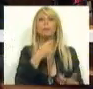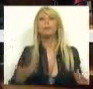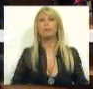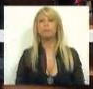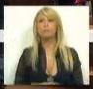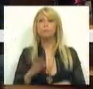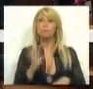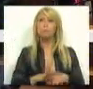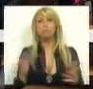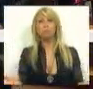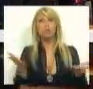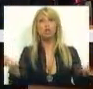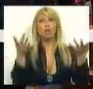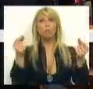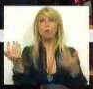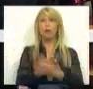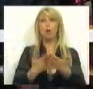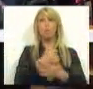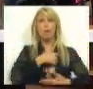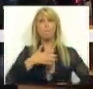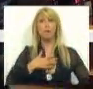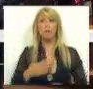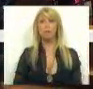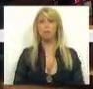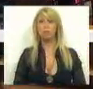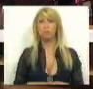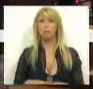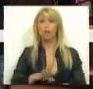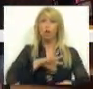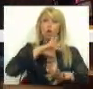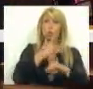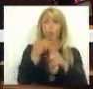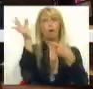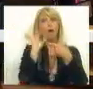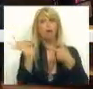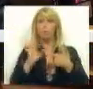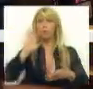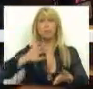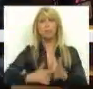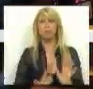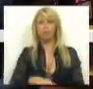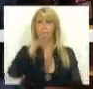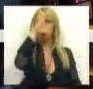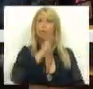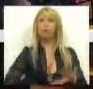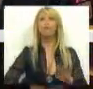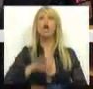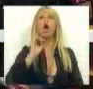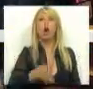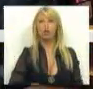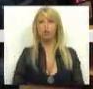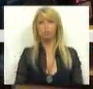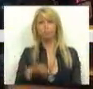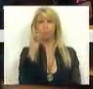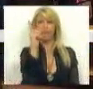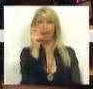matéria de estímulo à economia das empresas? Que é outro aspecto essencial. O que o Governo fez foi, mais